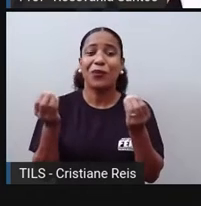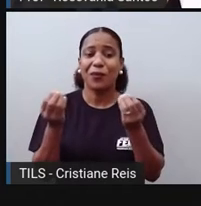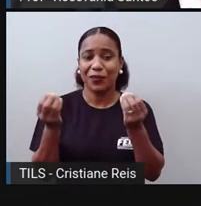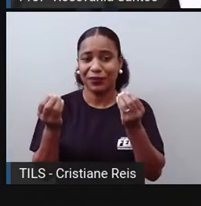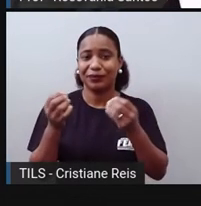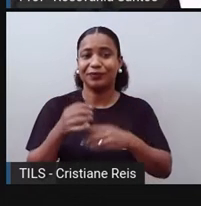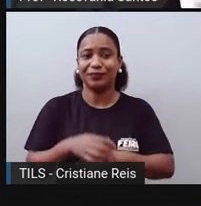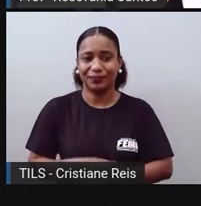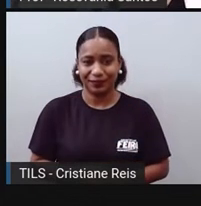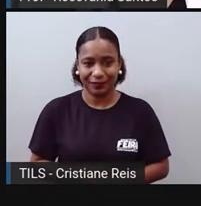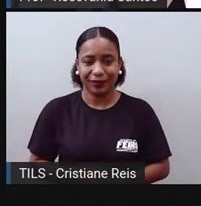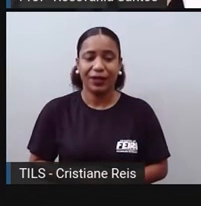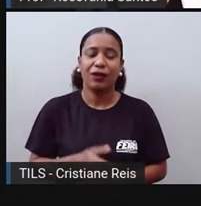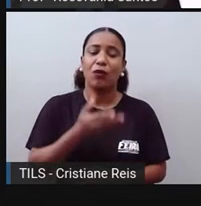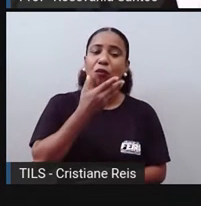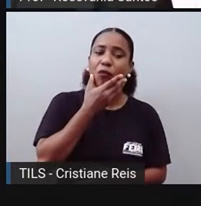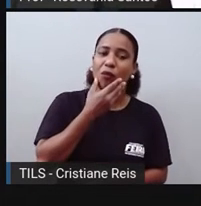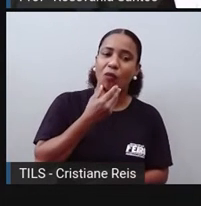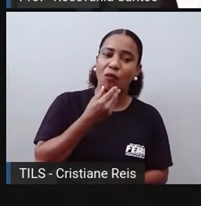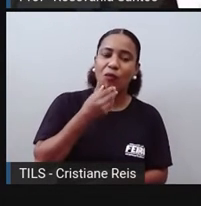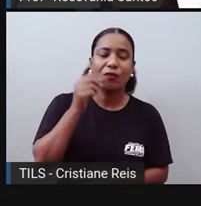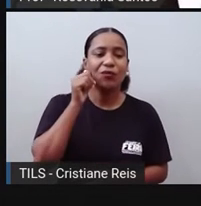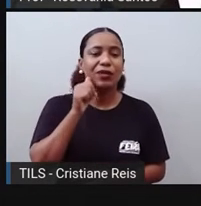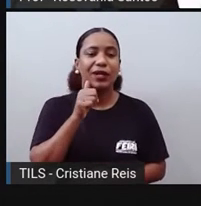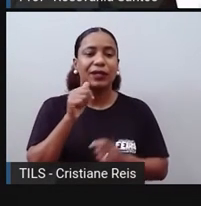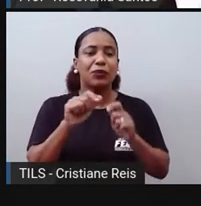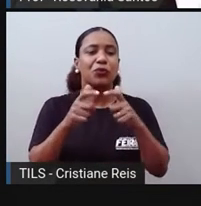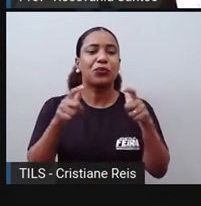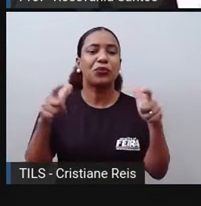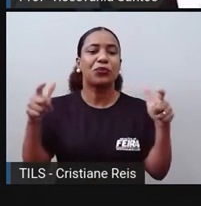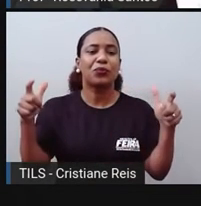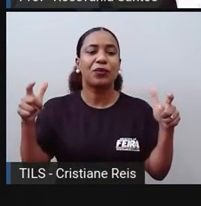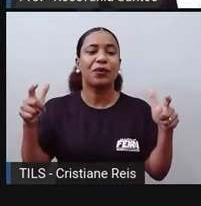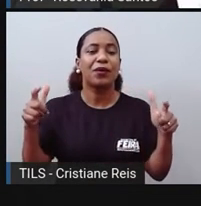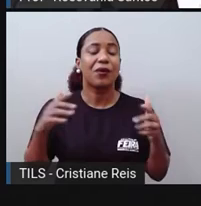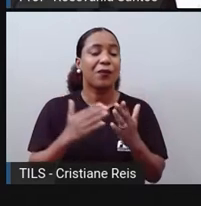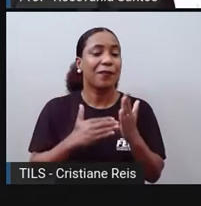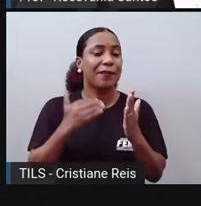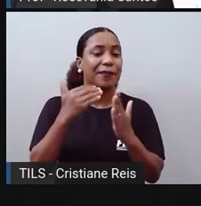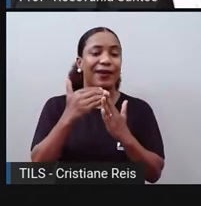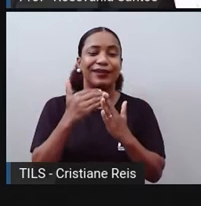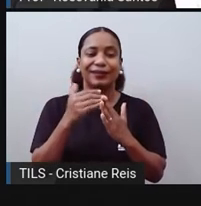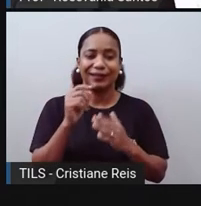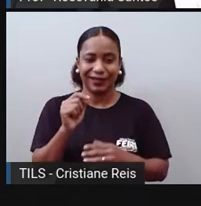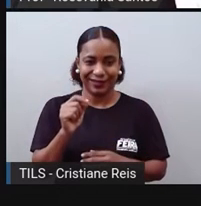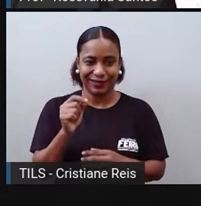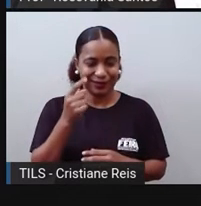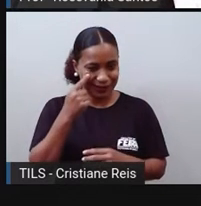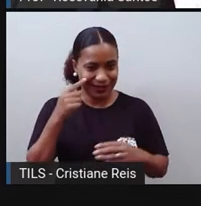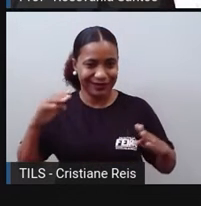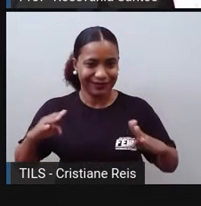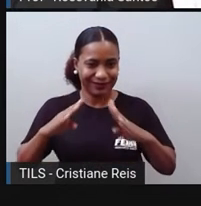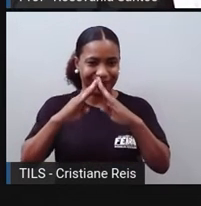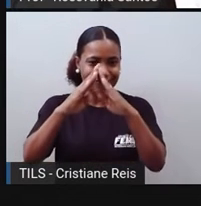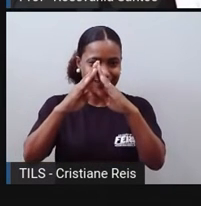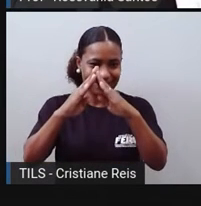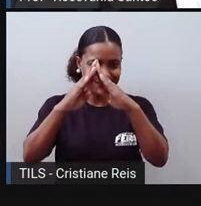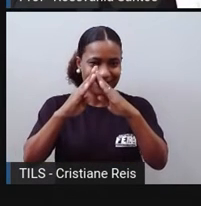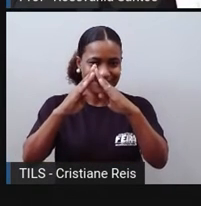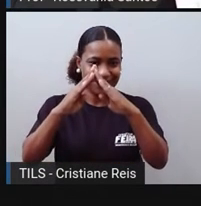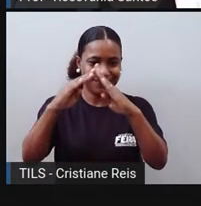Que nasceu mais. Foram homens ou mulheres, né? Então, a gente, observando aqui, eu peguei duas pirâmides etárias, né?